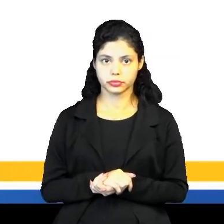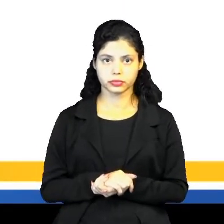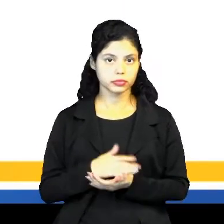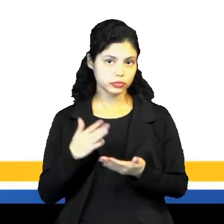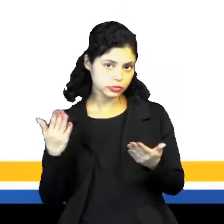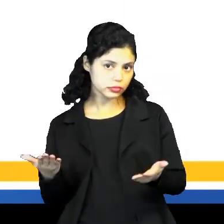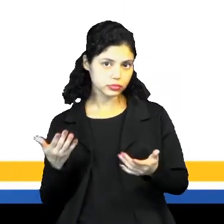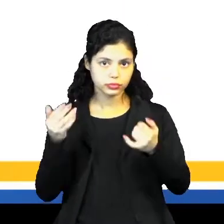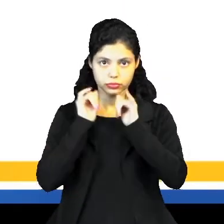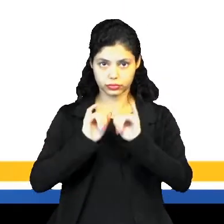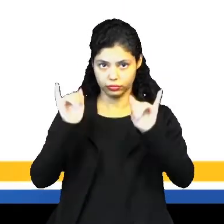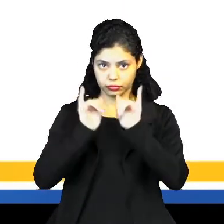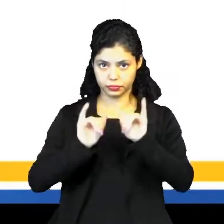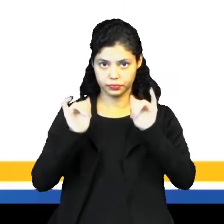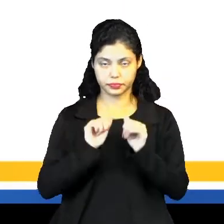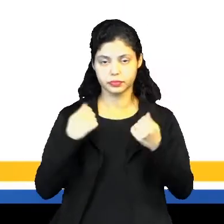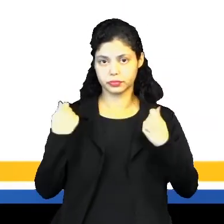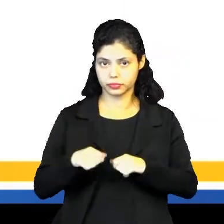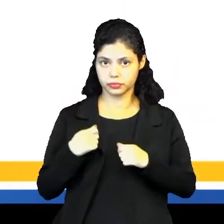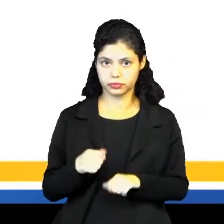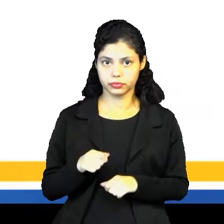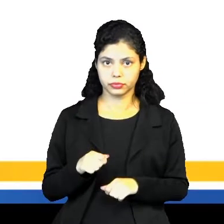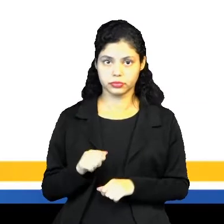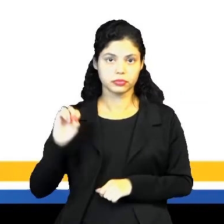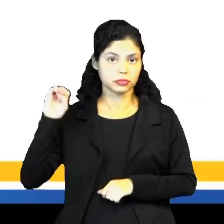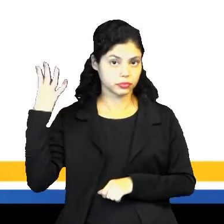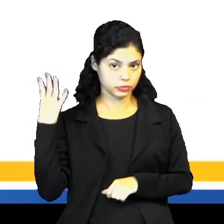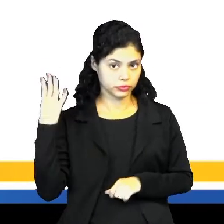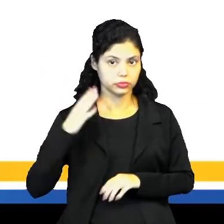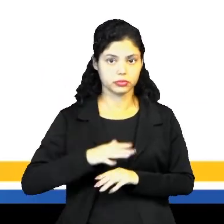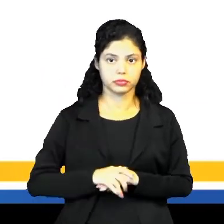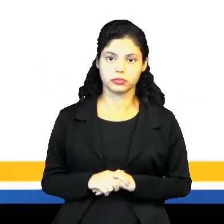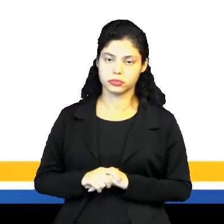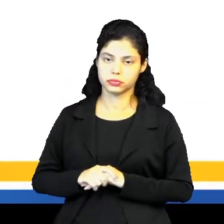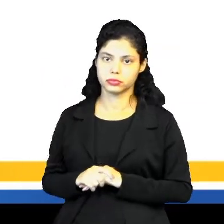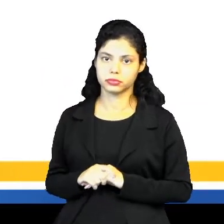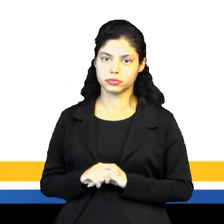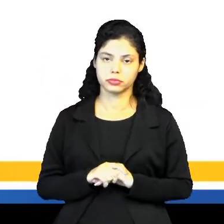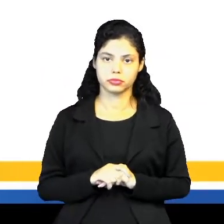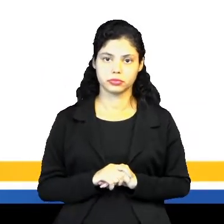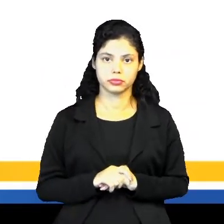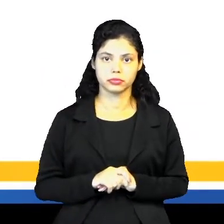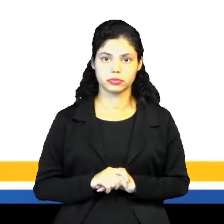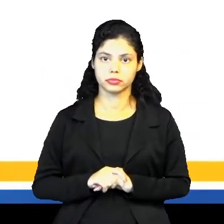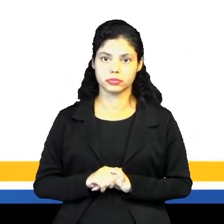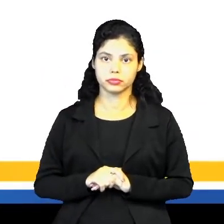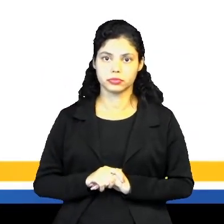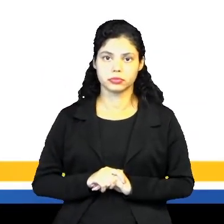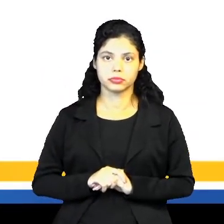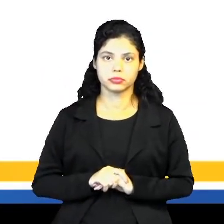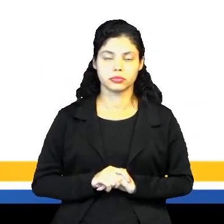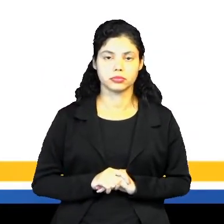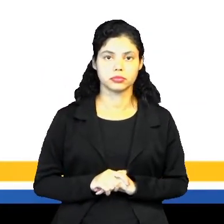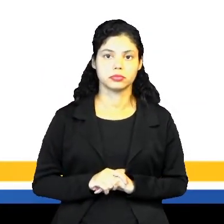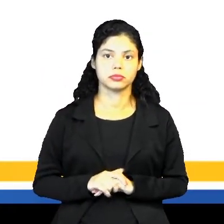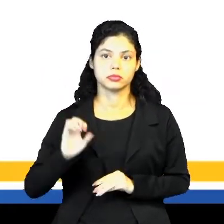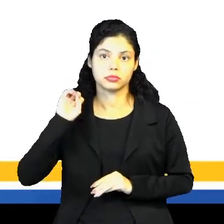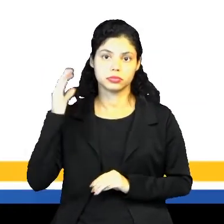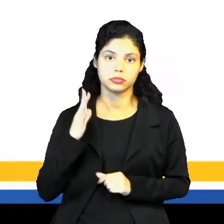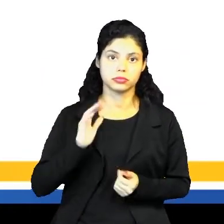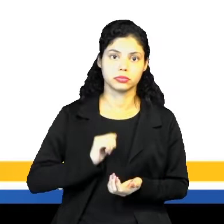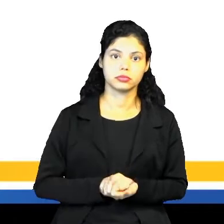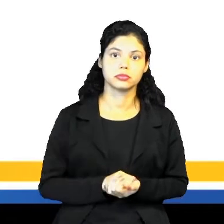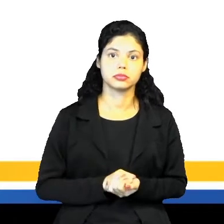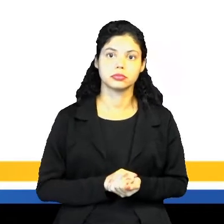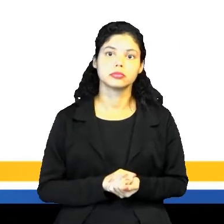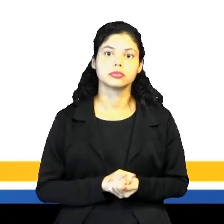Então, a notícia, né, deve se referir a um acontecimento, ou seja, deve se referir a um acontecimento, né? Acontecimento